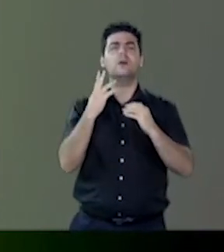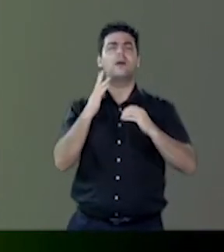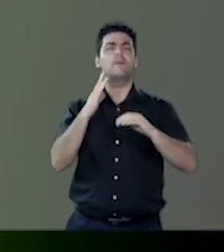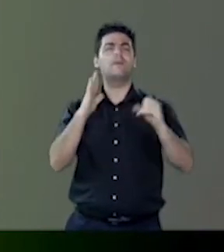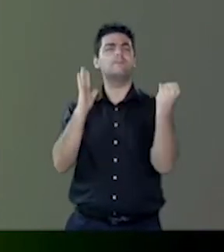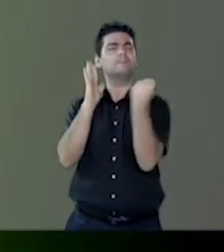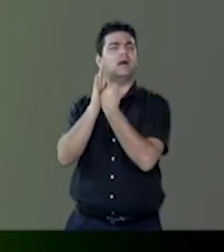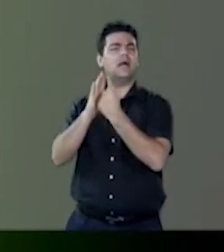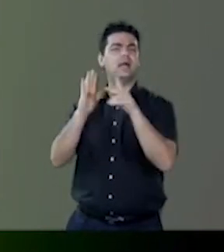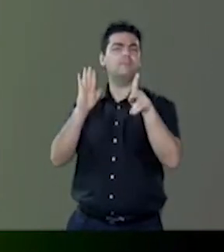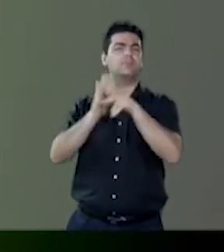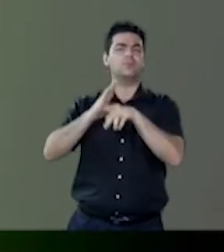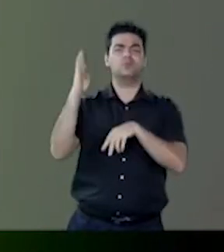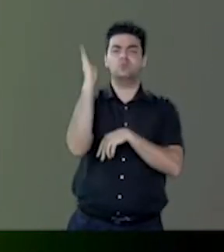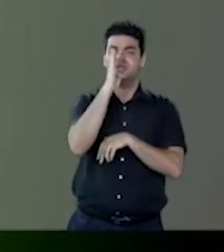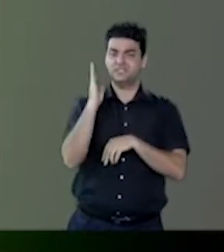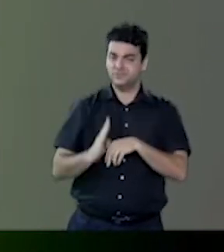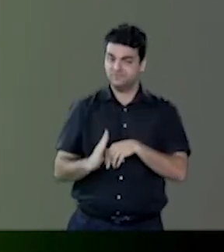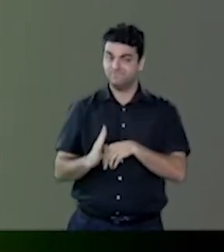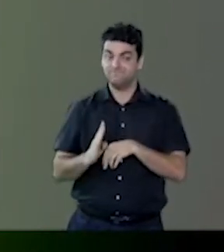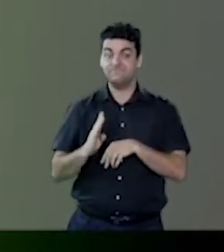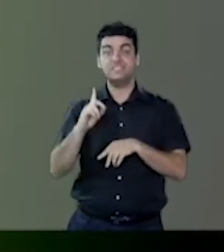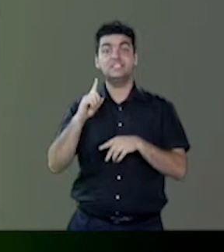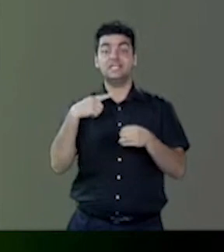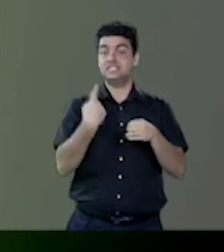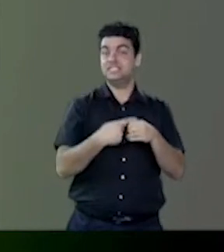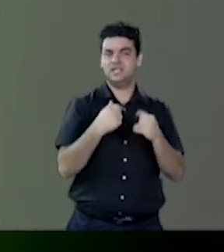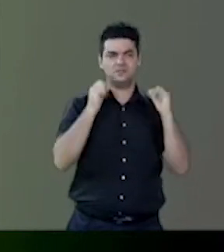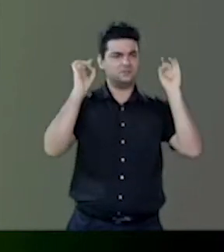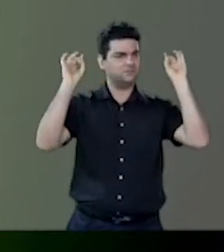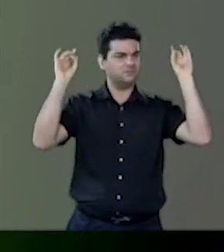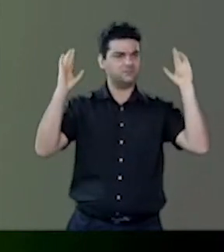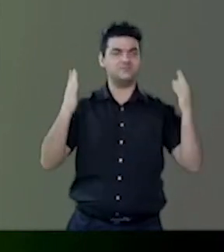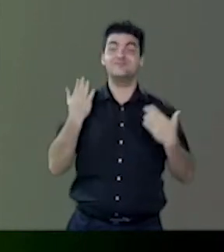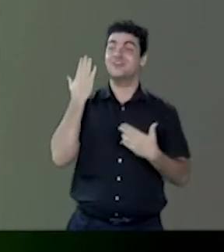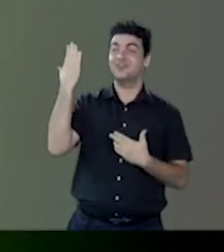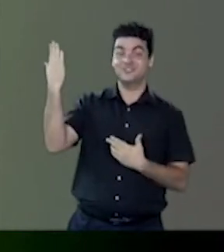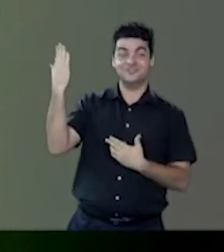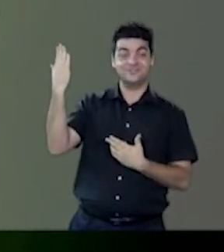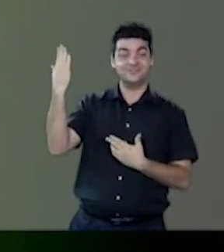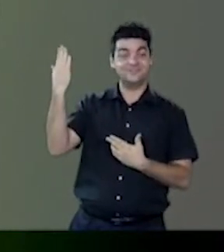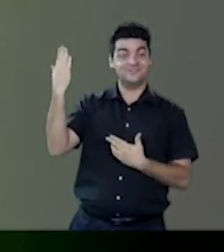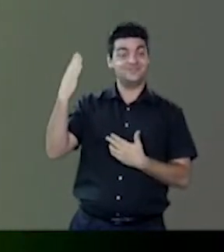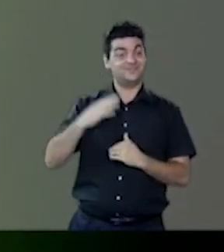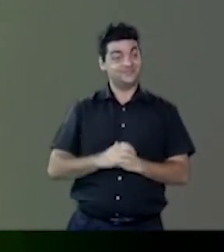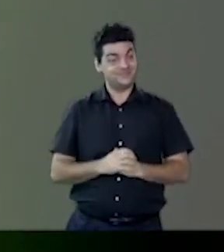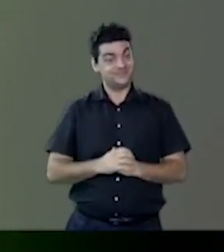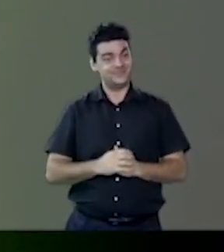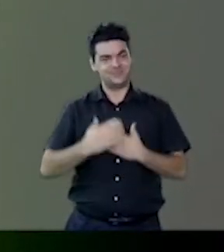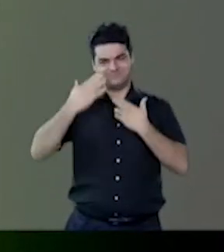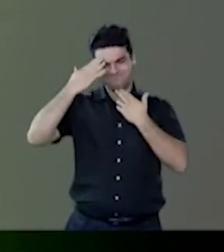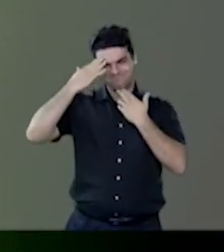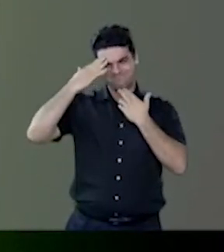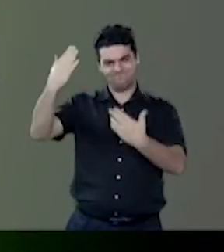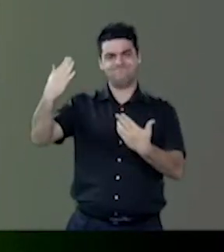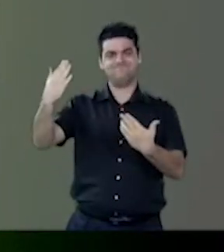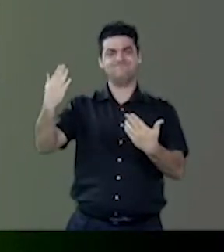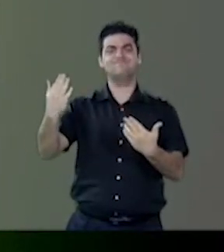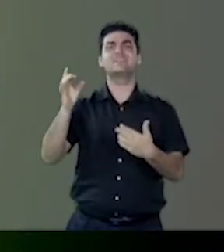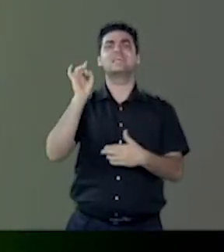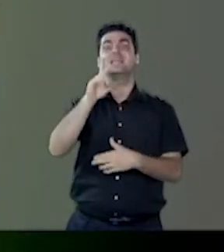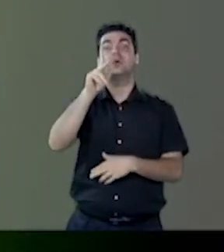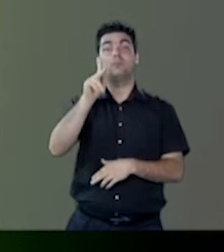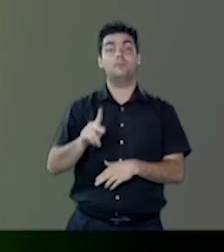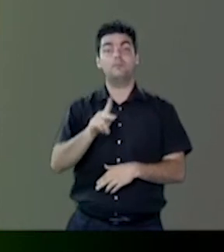Brasil e da cidade maravilhosa e gostaria a esse propósito de fazer um especial agradecimento ao